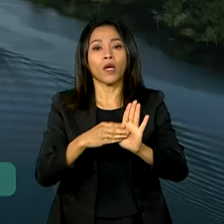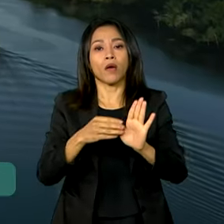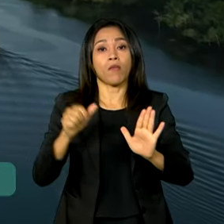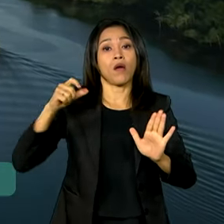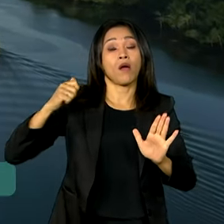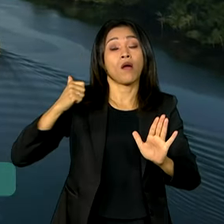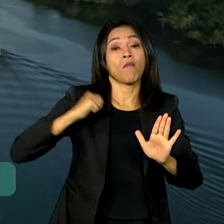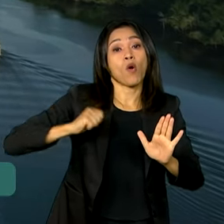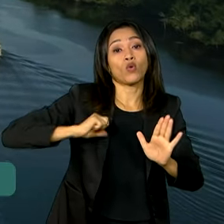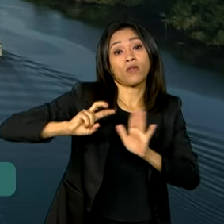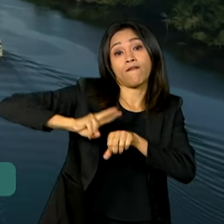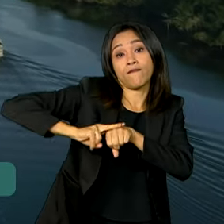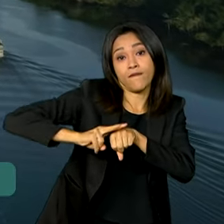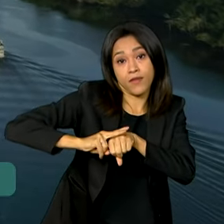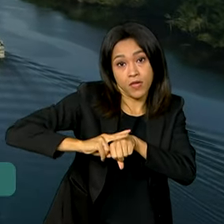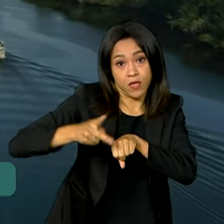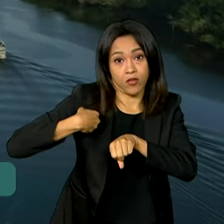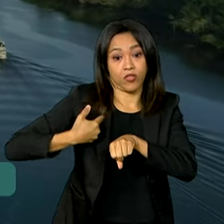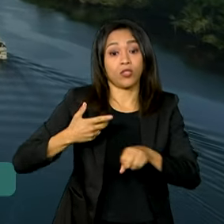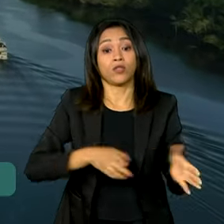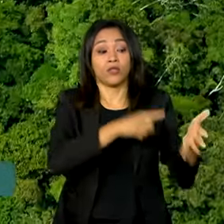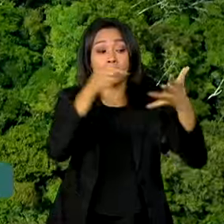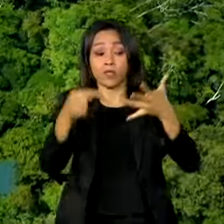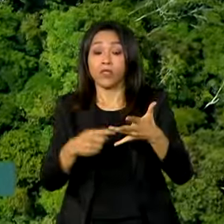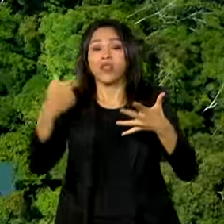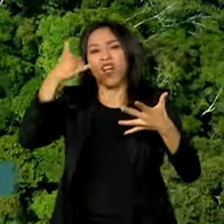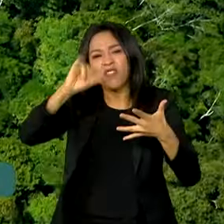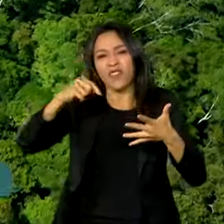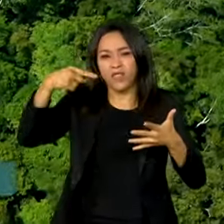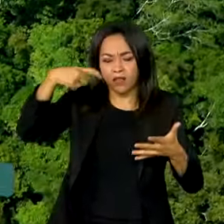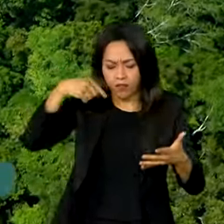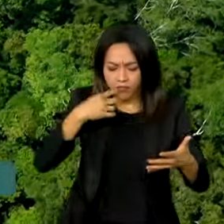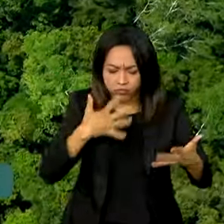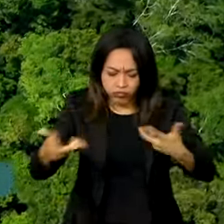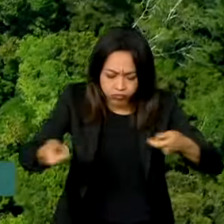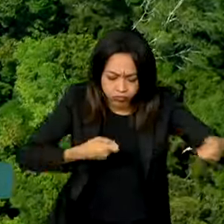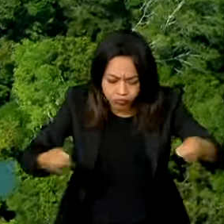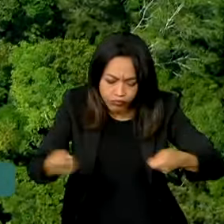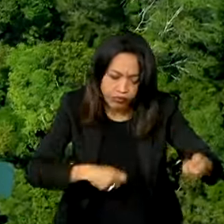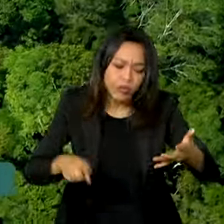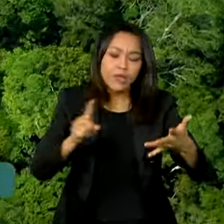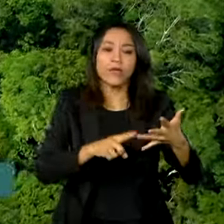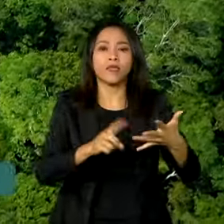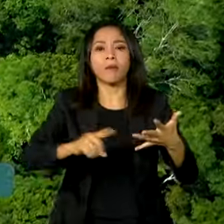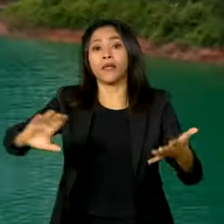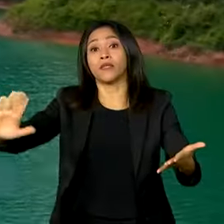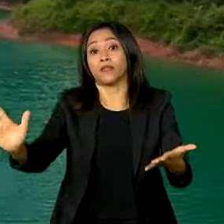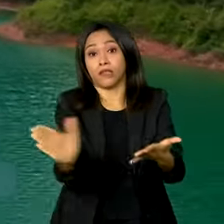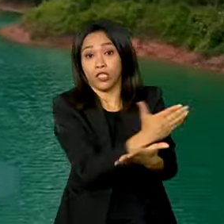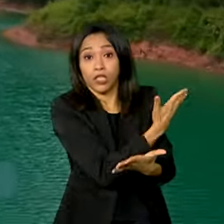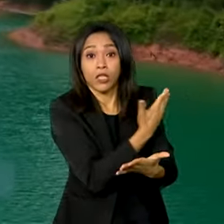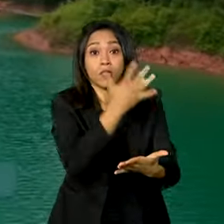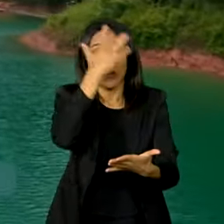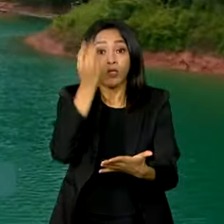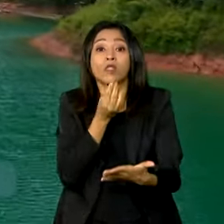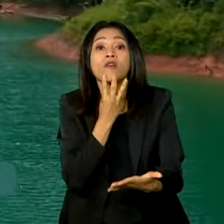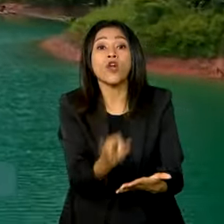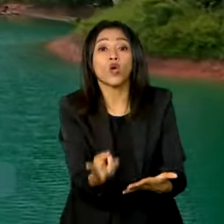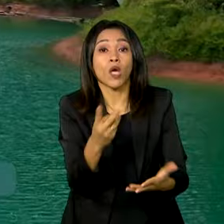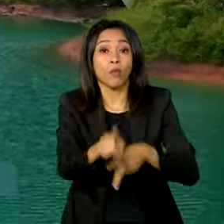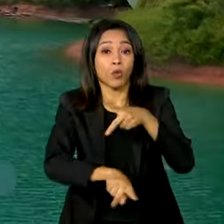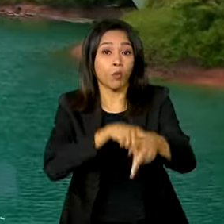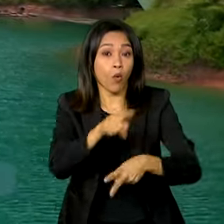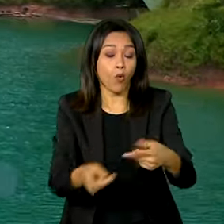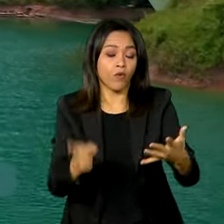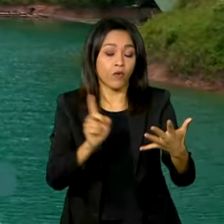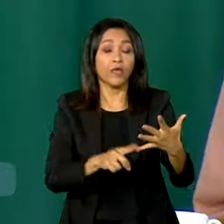fiscalização, o combate ao garimpo e a desintrusão da terra indígena Yanomami, além da Estratégia Nacional de